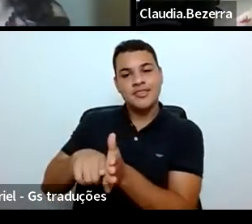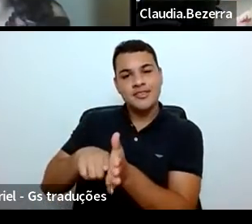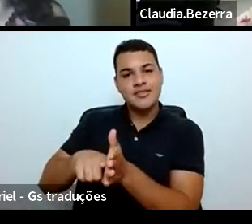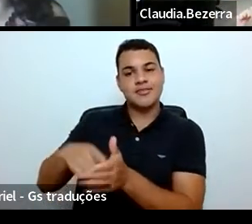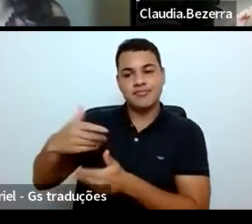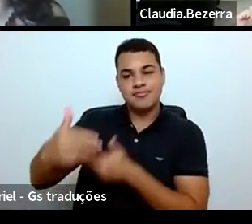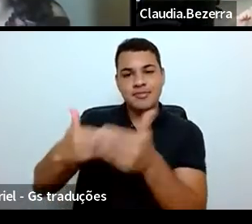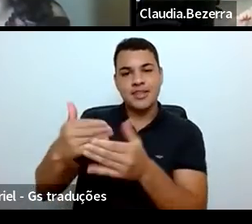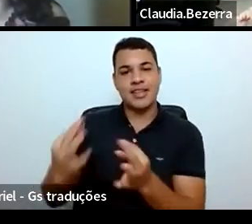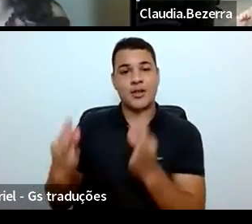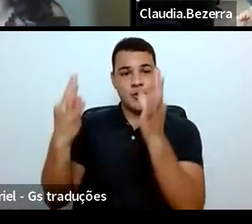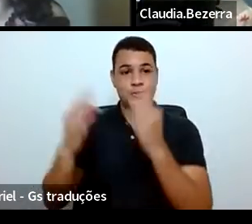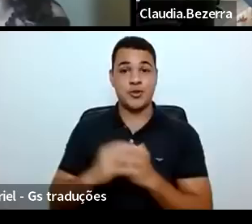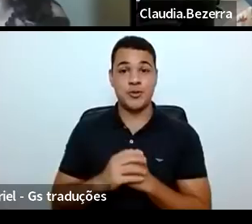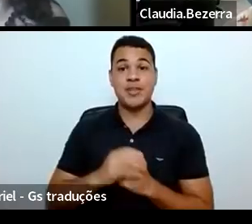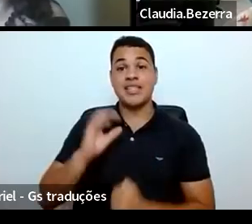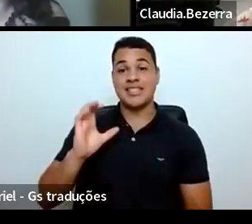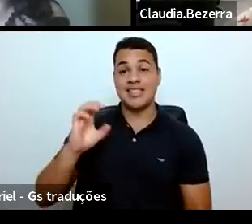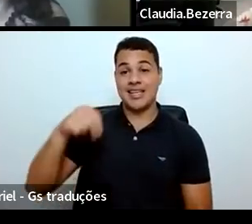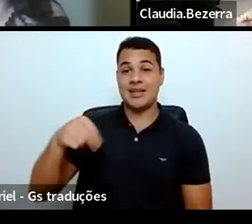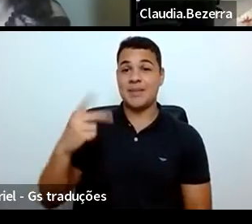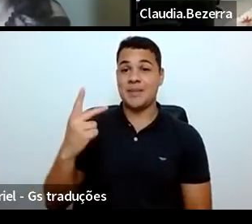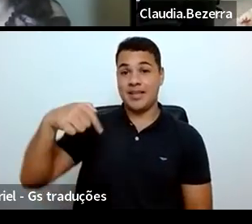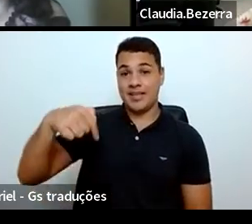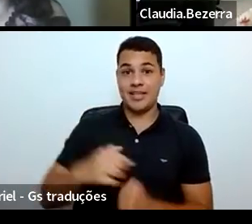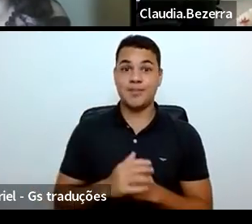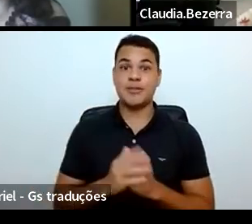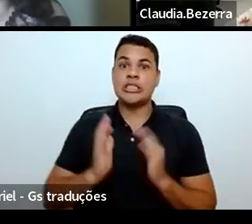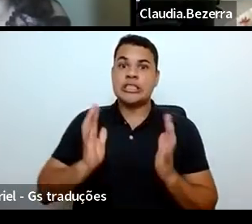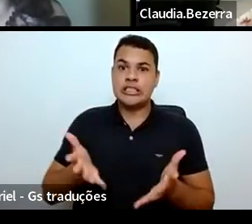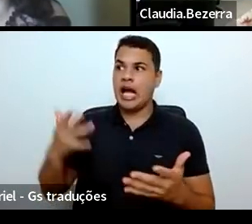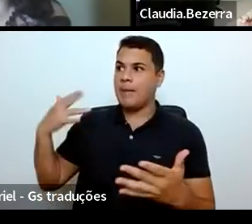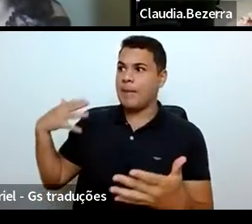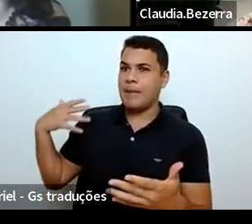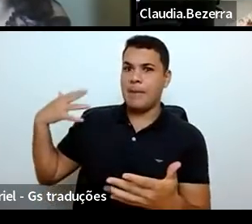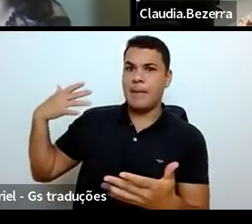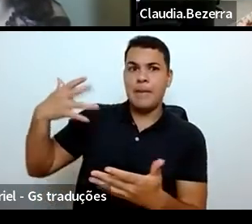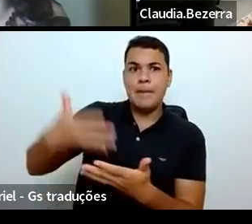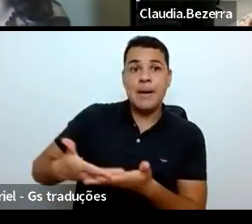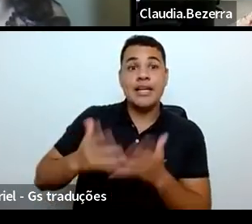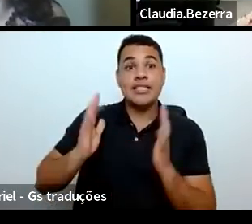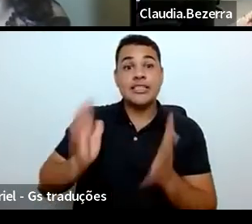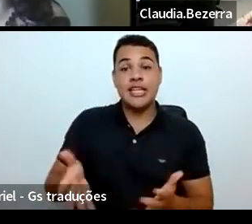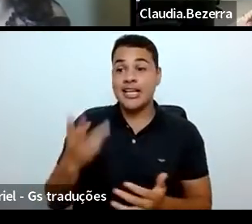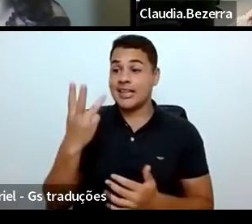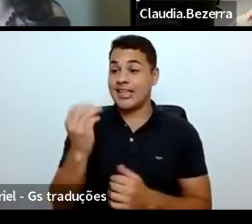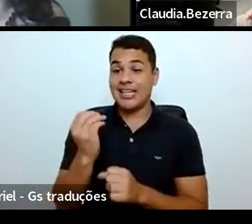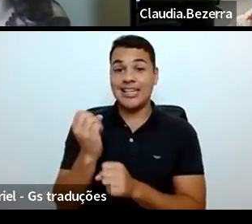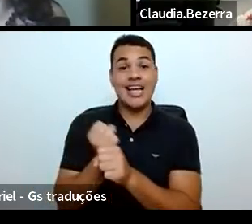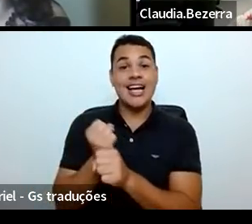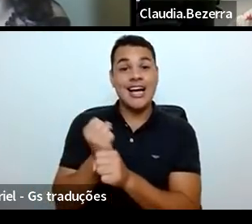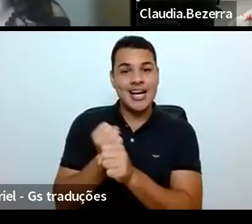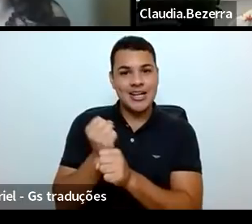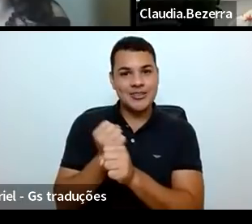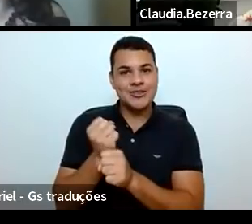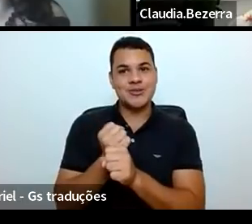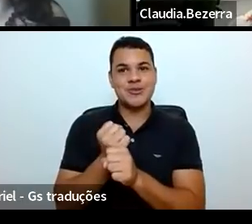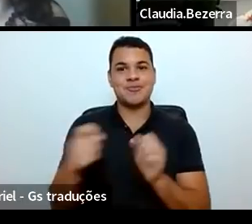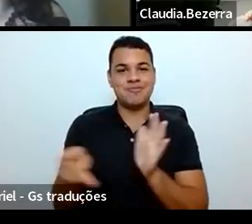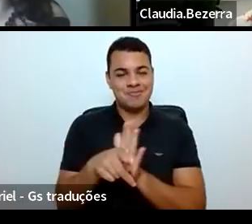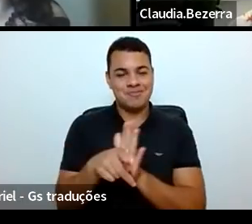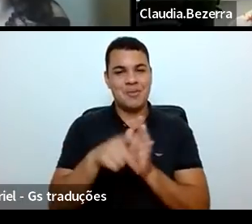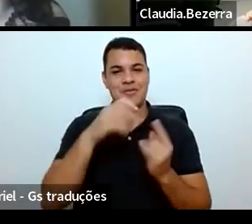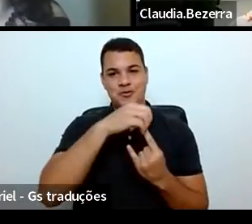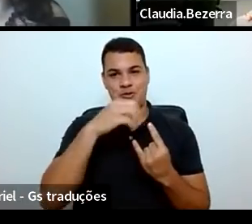é a 30ª edição muito aguardada da RAIC, comemorando esses 30 anos da Fiocruz, fazendo parte dessa